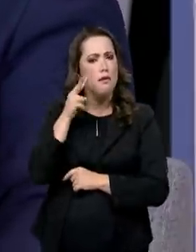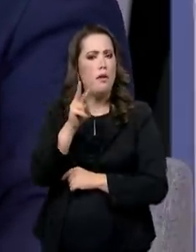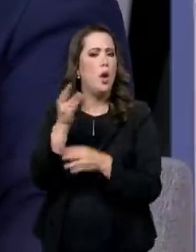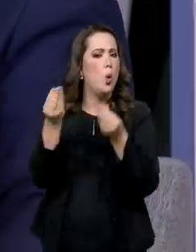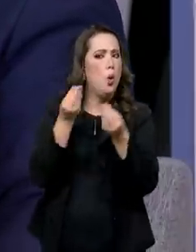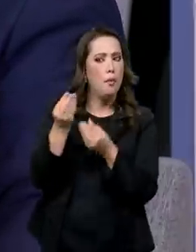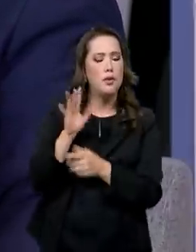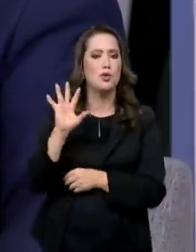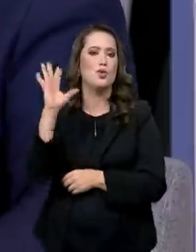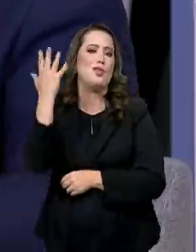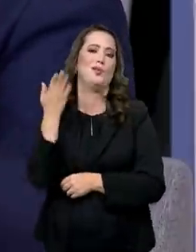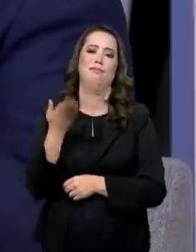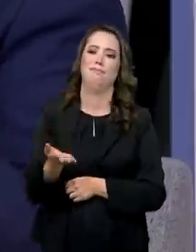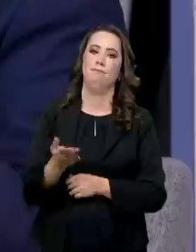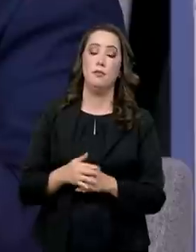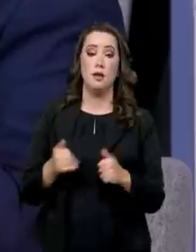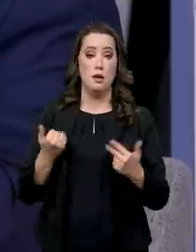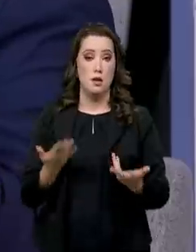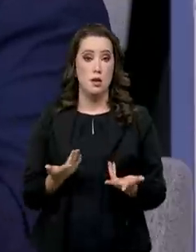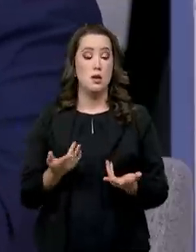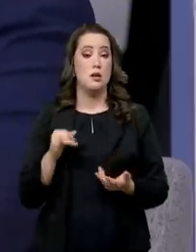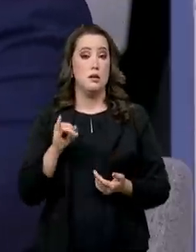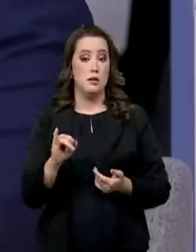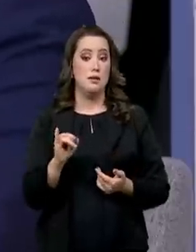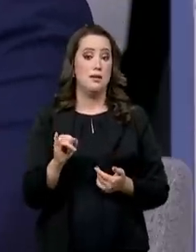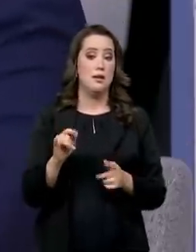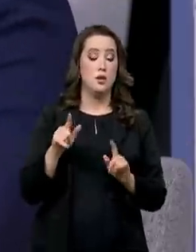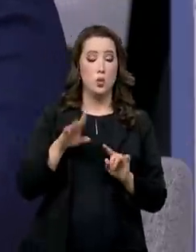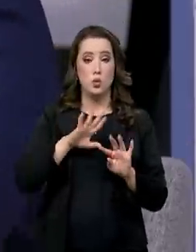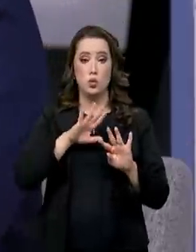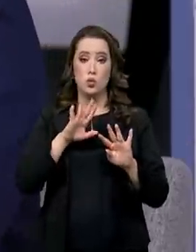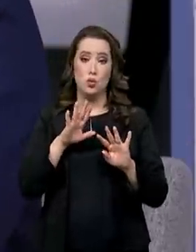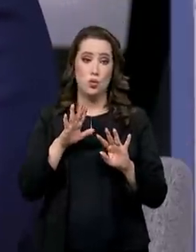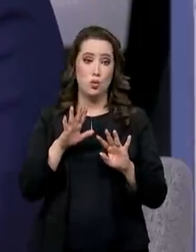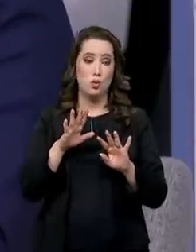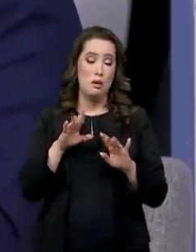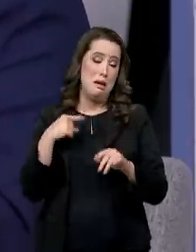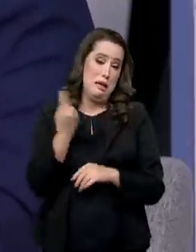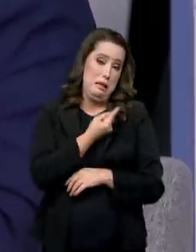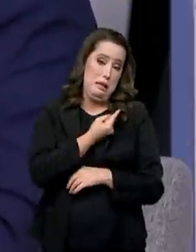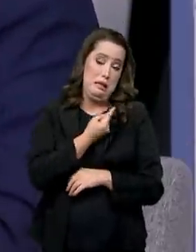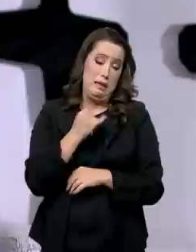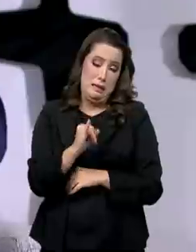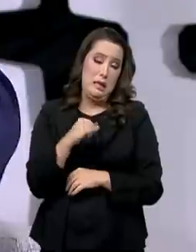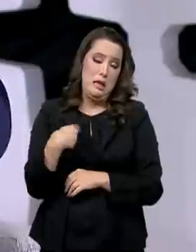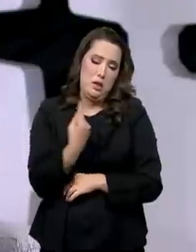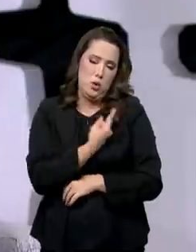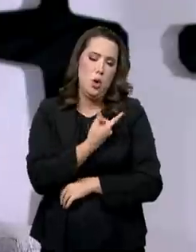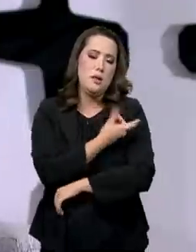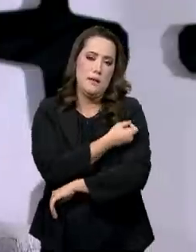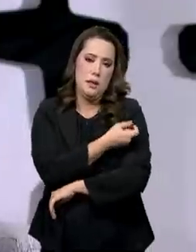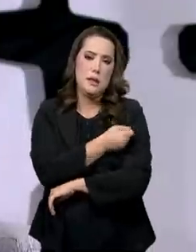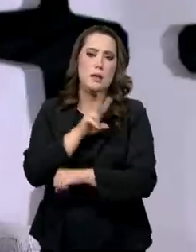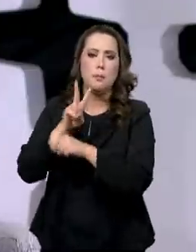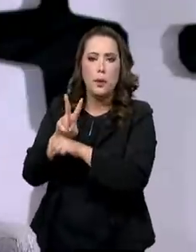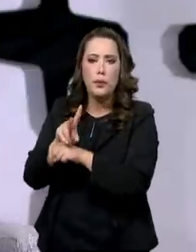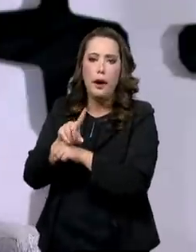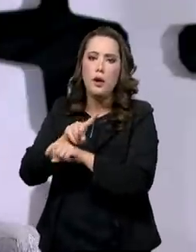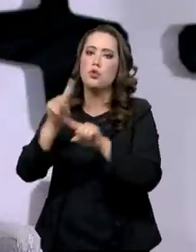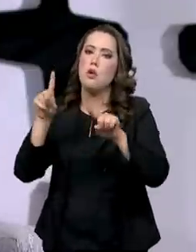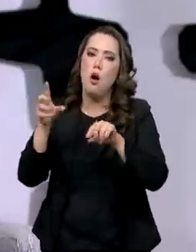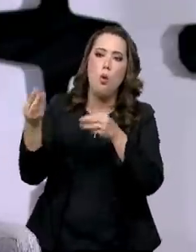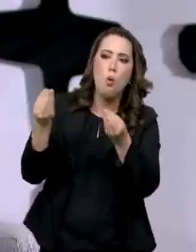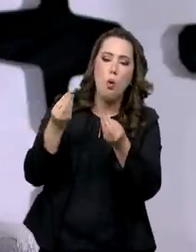e como que a gente vai conseguir, se isso foge ou não foge das vacinas que nós temos no Brasil e etc. E lembrar que os